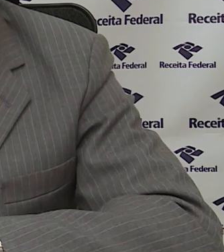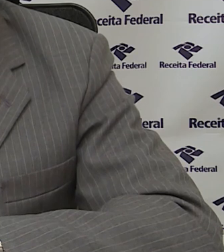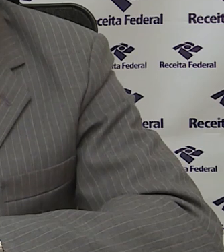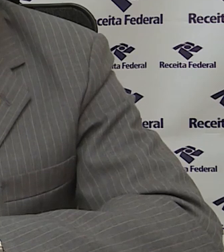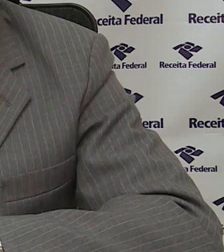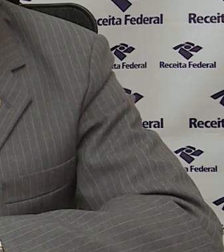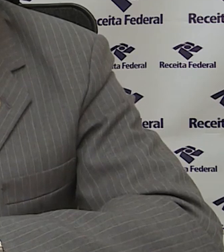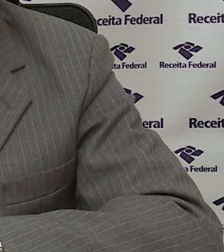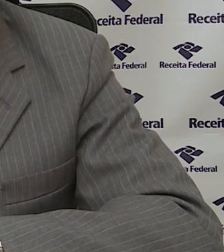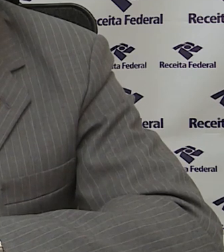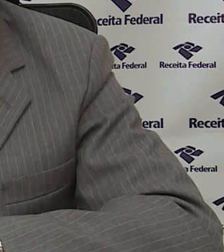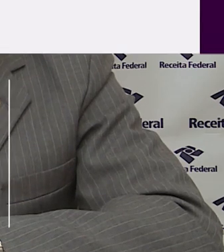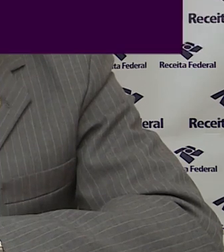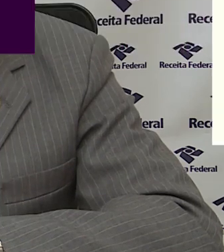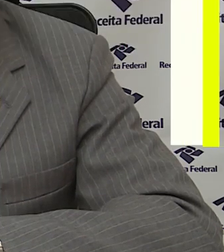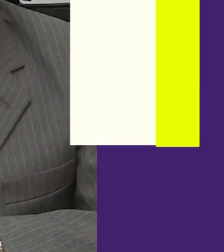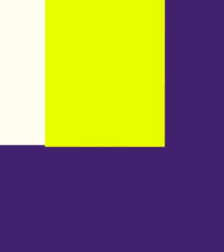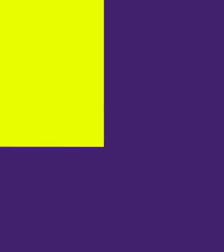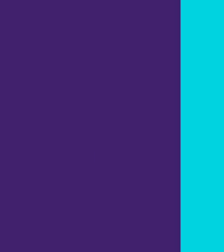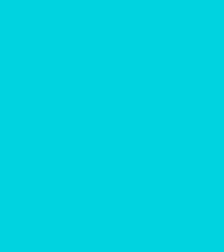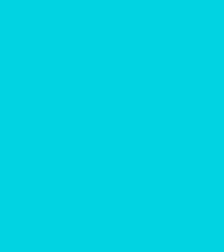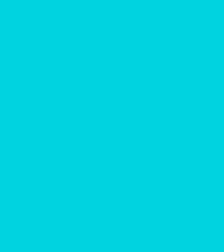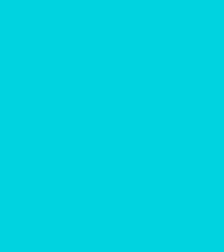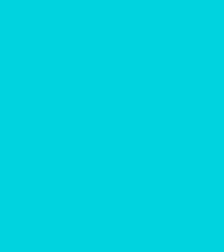jogando como despesas.